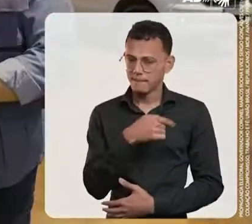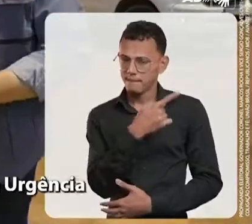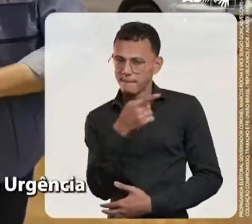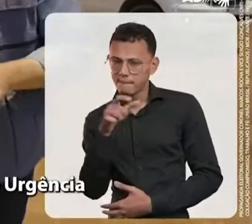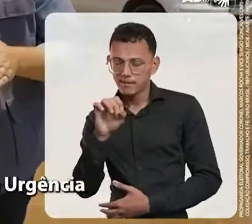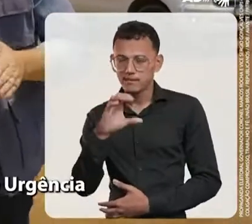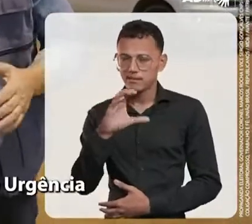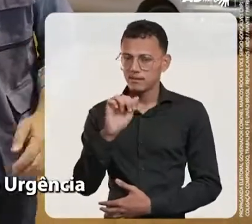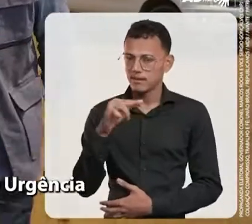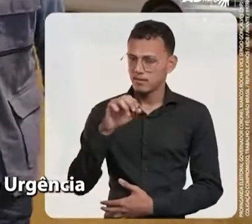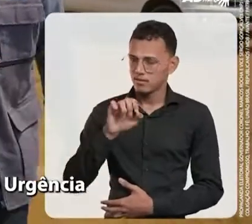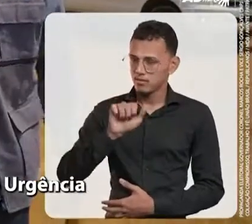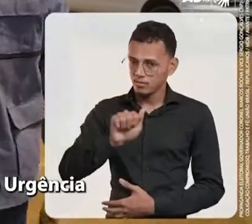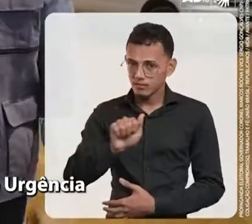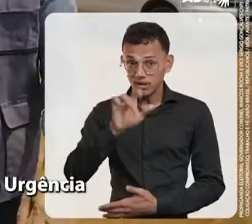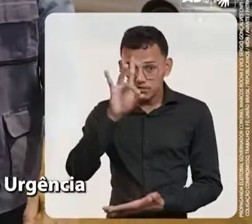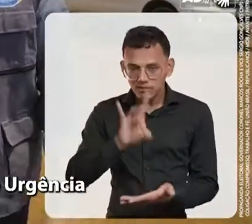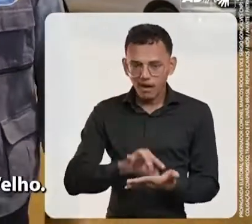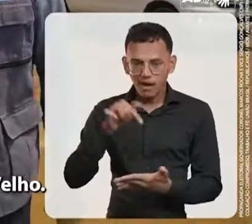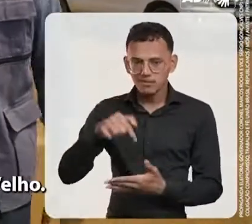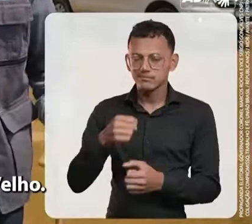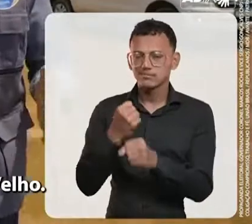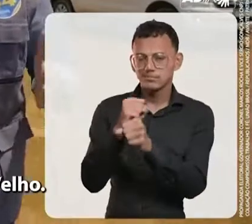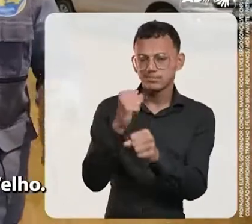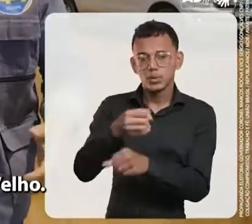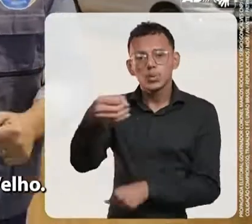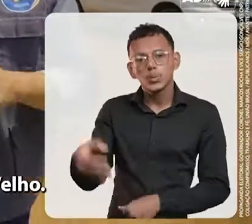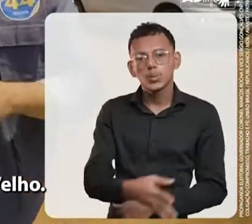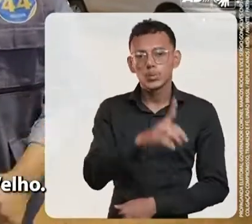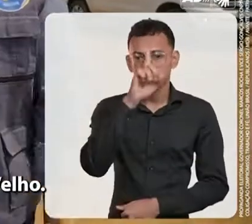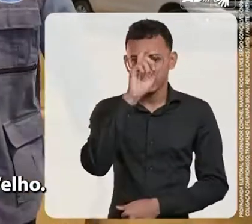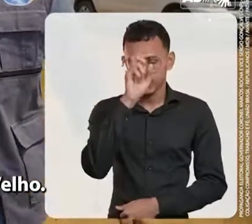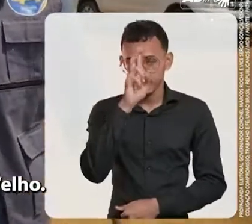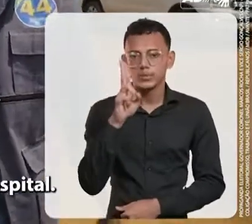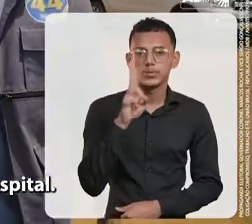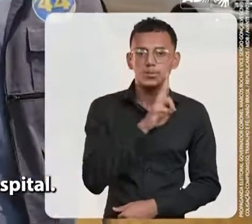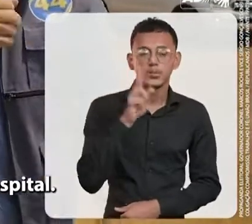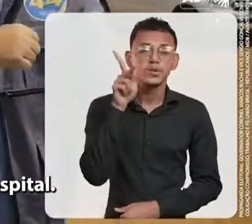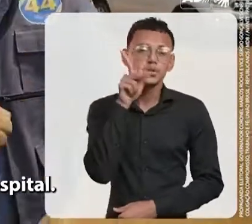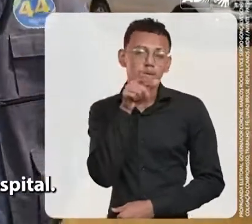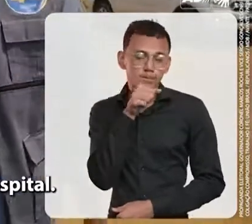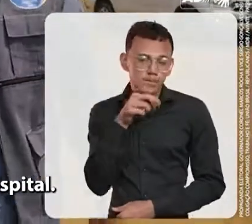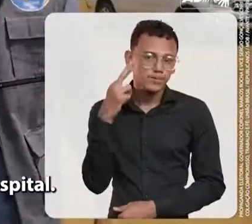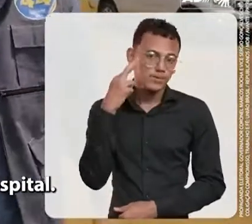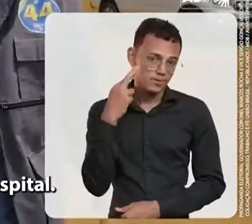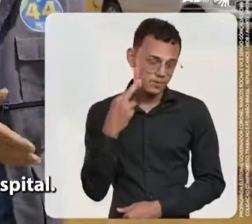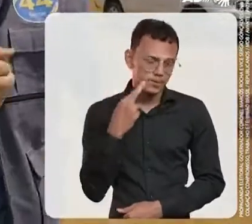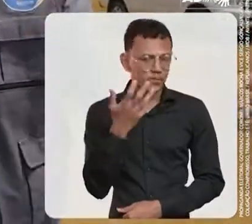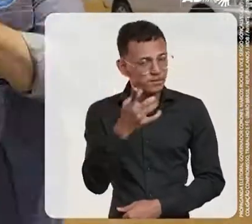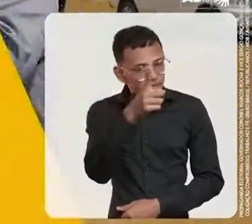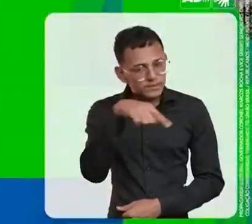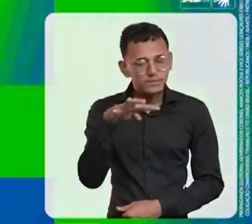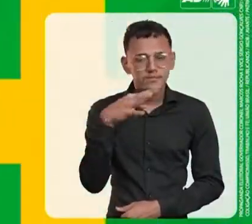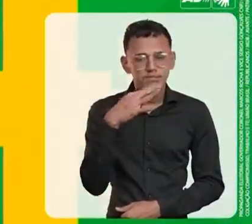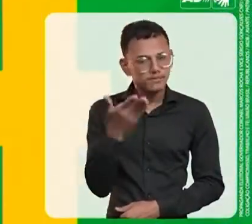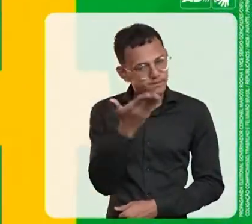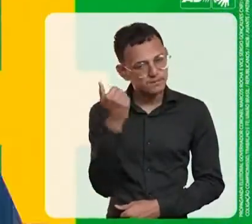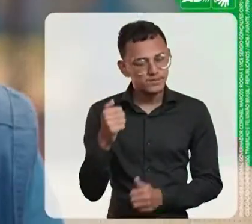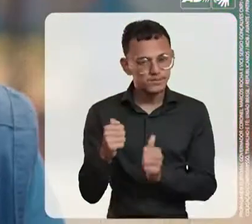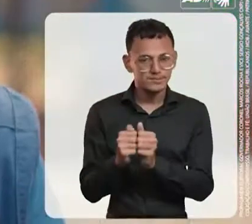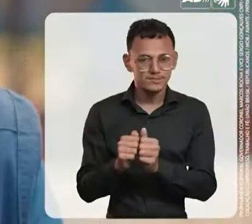local está sendo construído o novo hospital de urgência e emergência de Rondônia em Porto Velho. E eu quero que vocês conheçam esse hospital. Vem comigo.